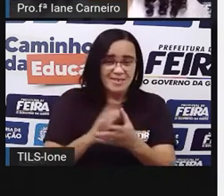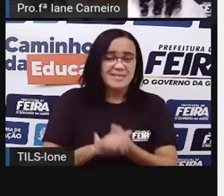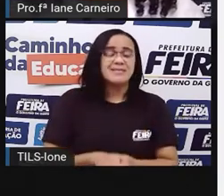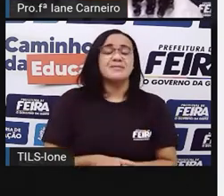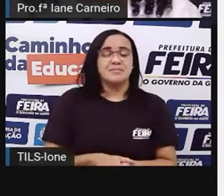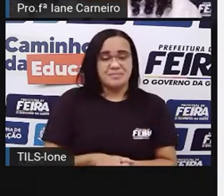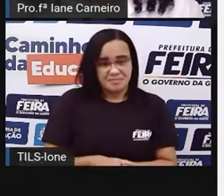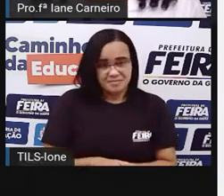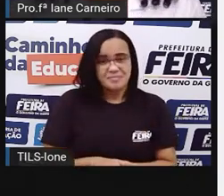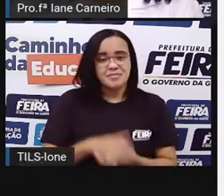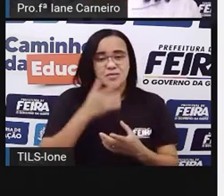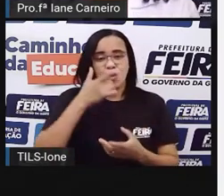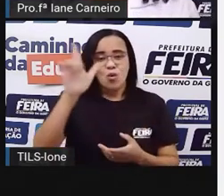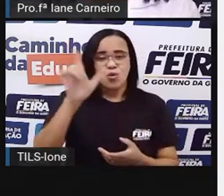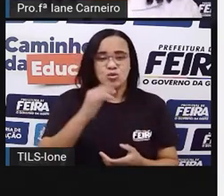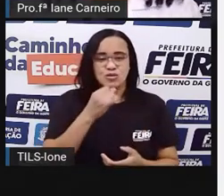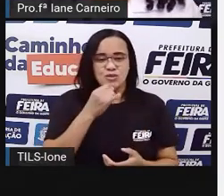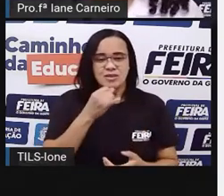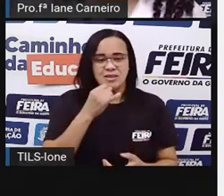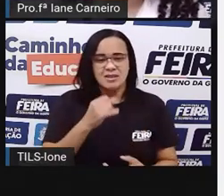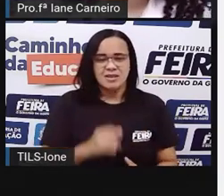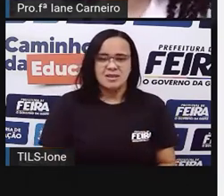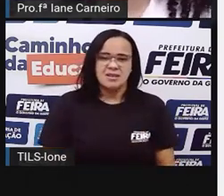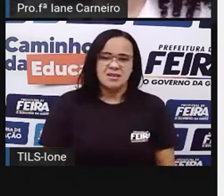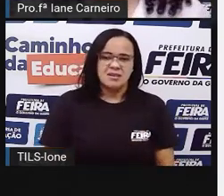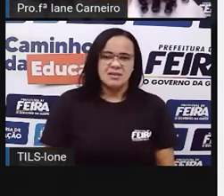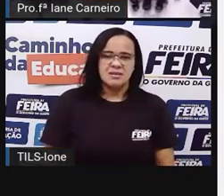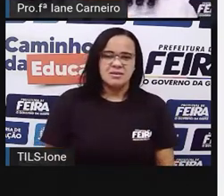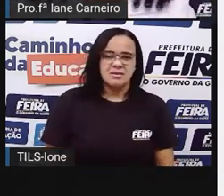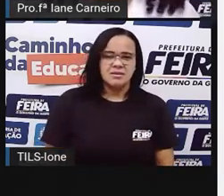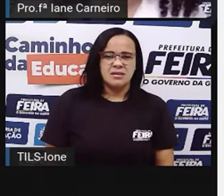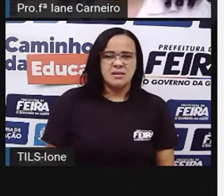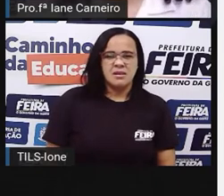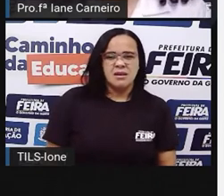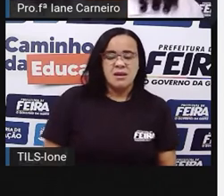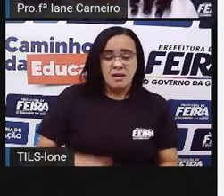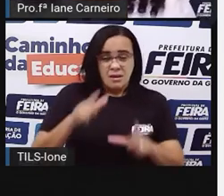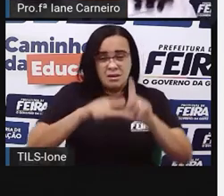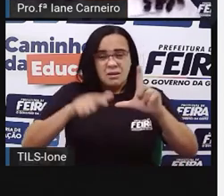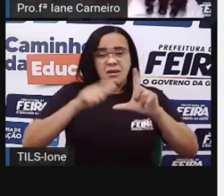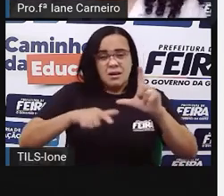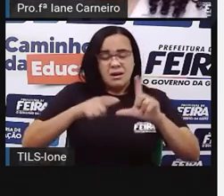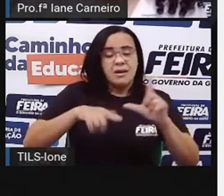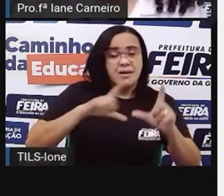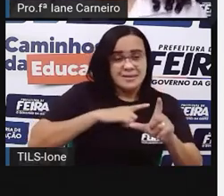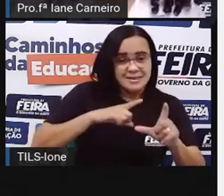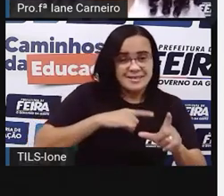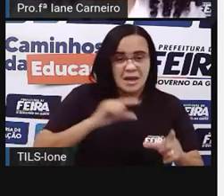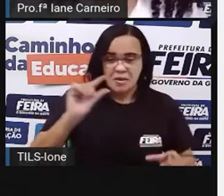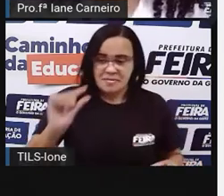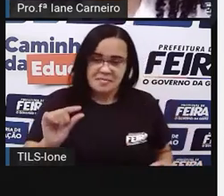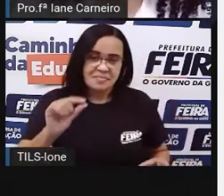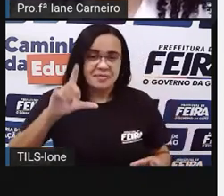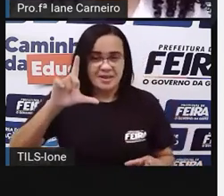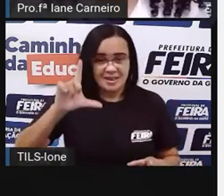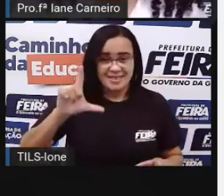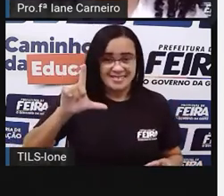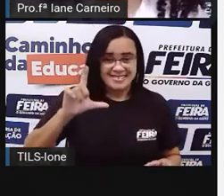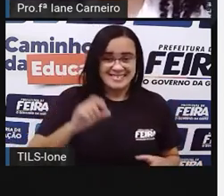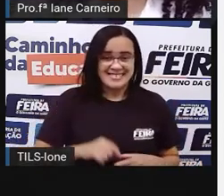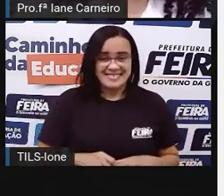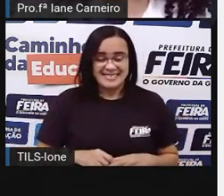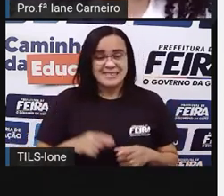outro modelo. Aqui já tem a letra maiúscula e a minúscula. Não vou fazer de todos, não. Vou fazer só do meu nome, tá bom?